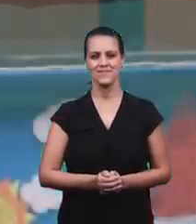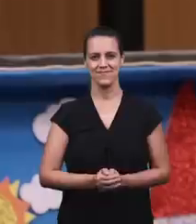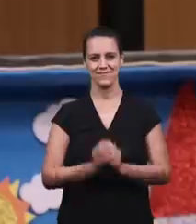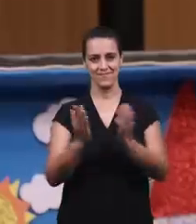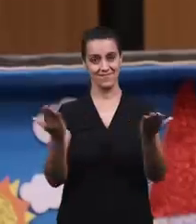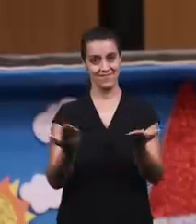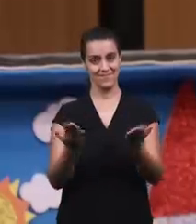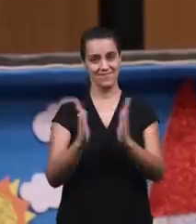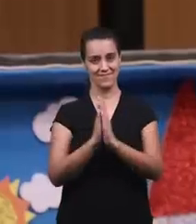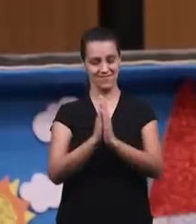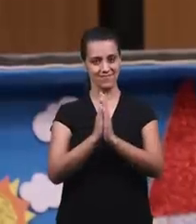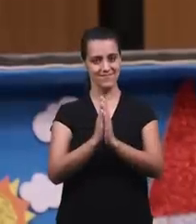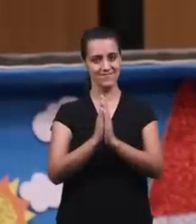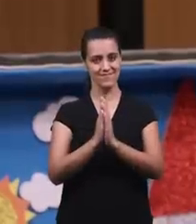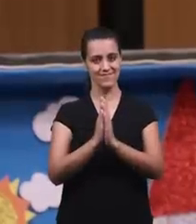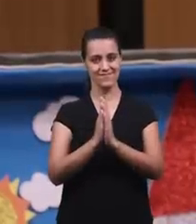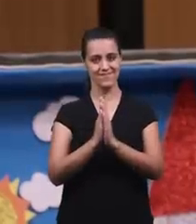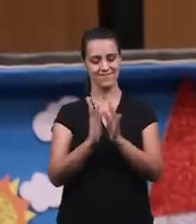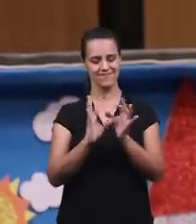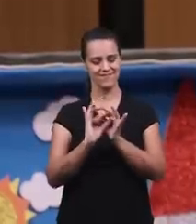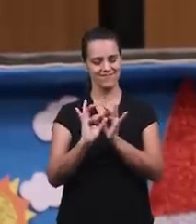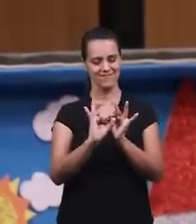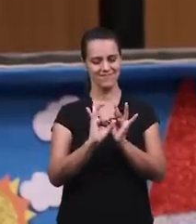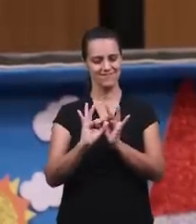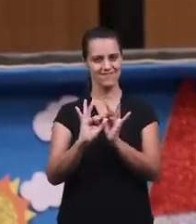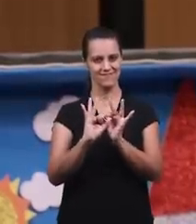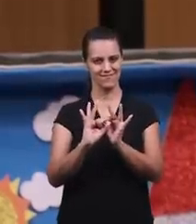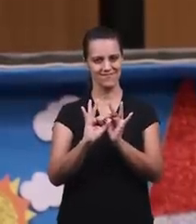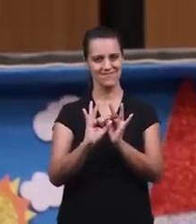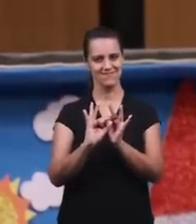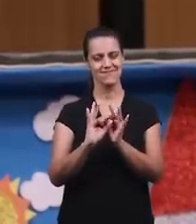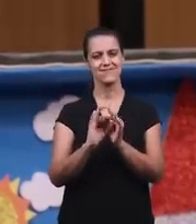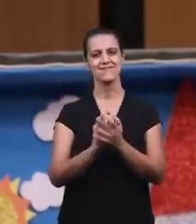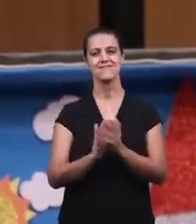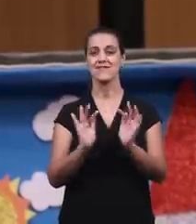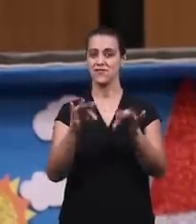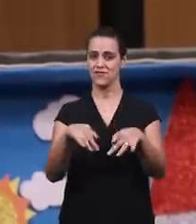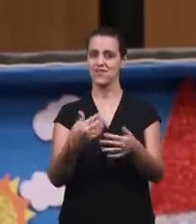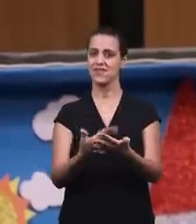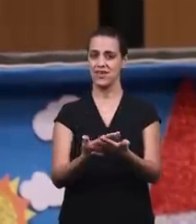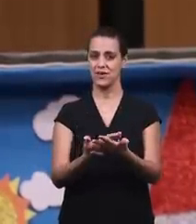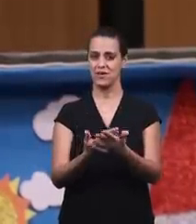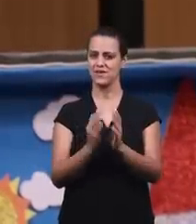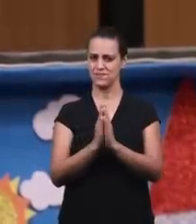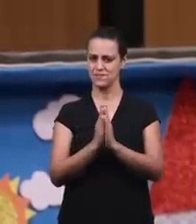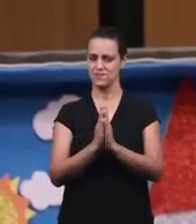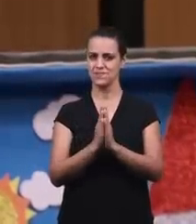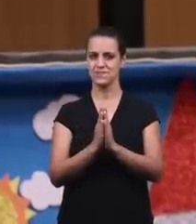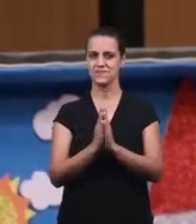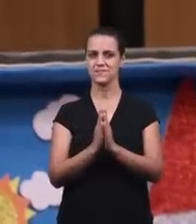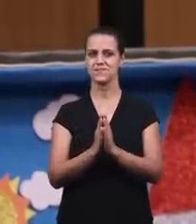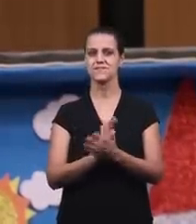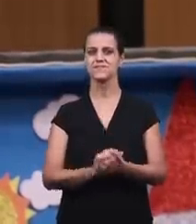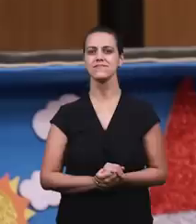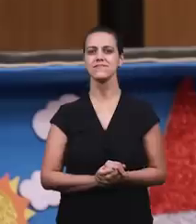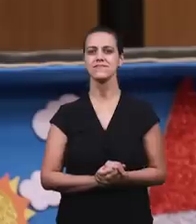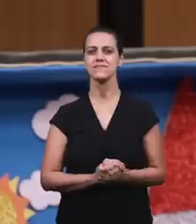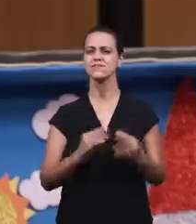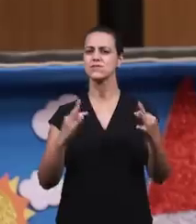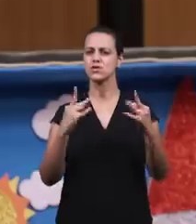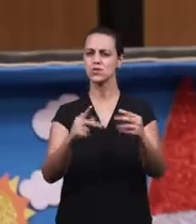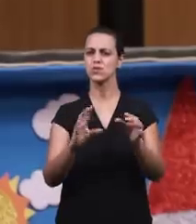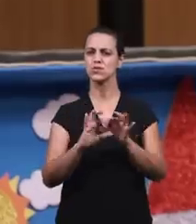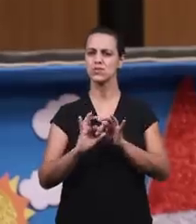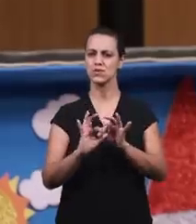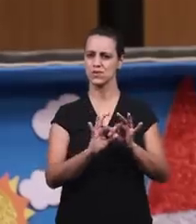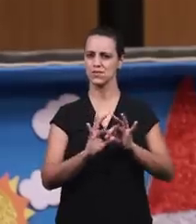Vamos agora fechar os nossos olhos Para orarmos ao Senhor E terminarmos a nossa aula Todo mundo de